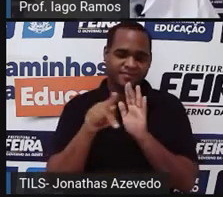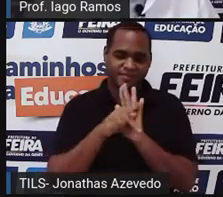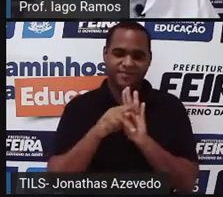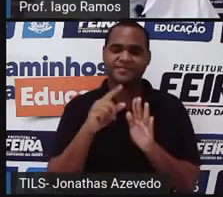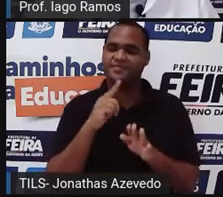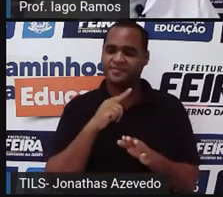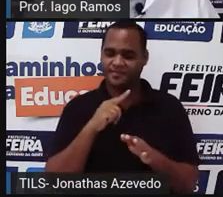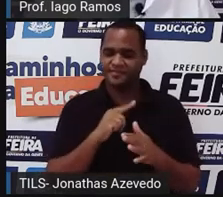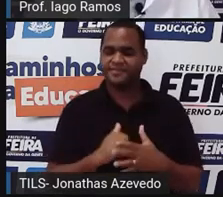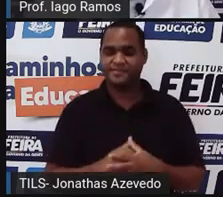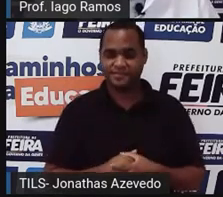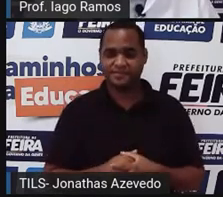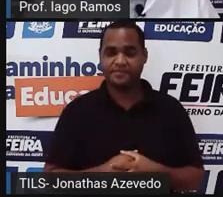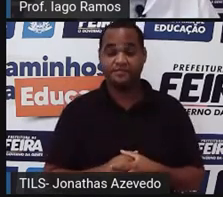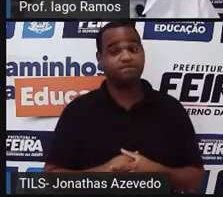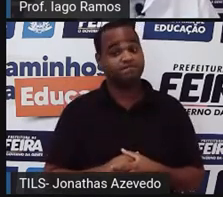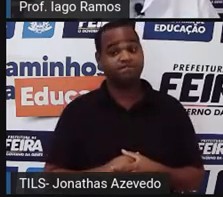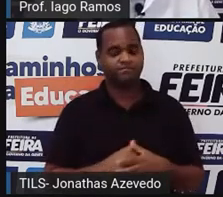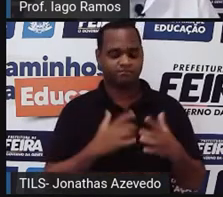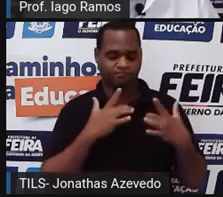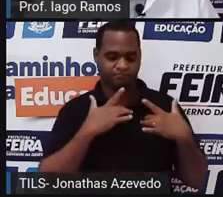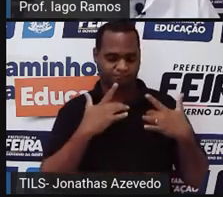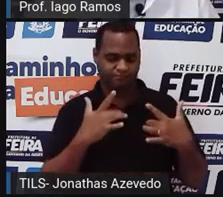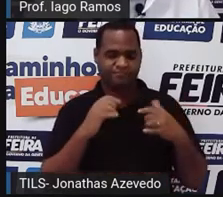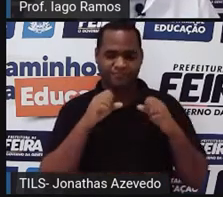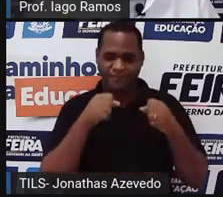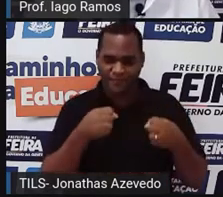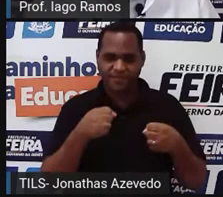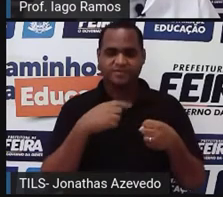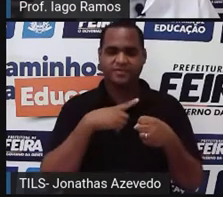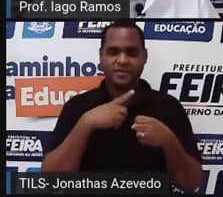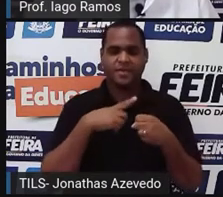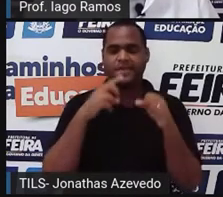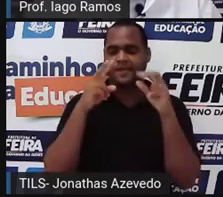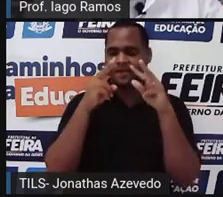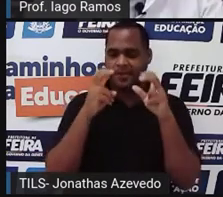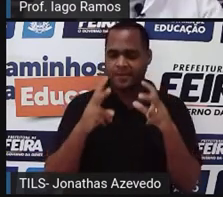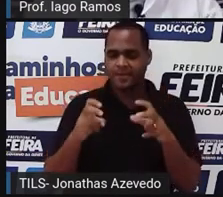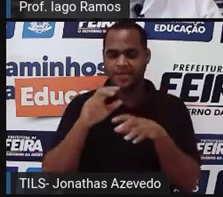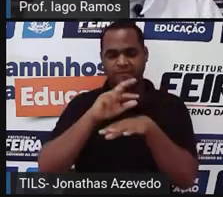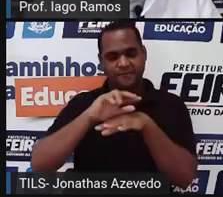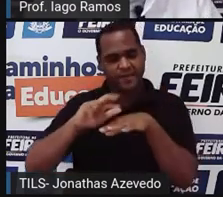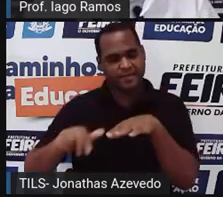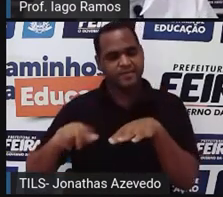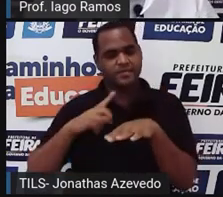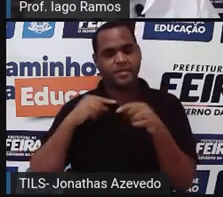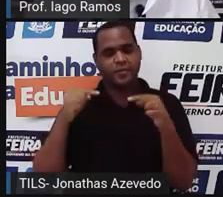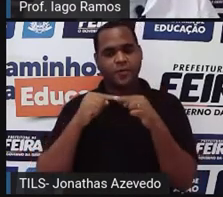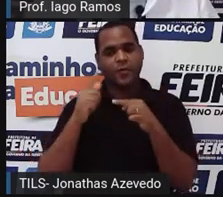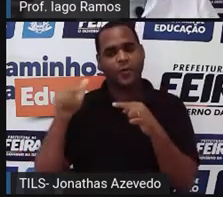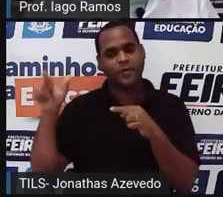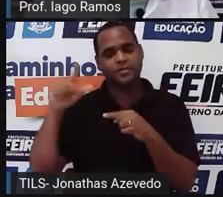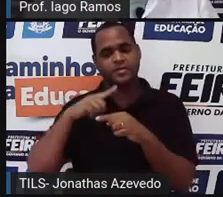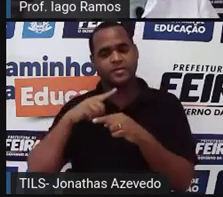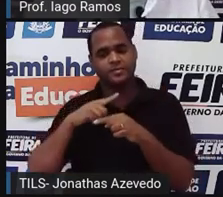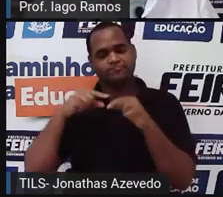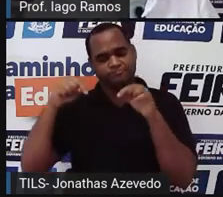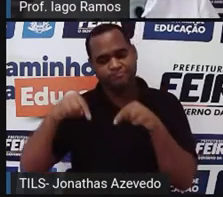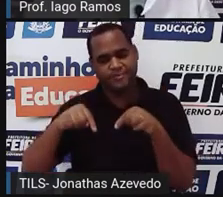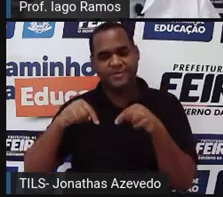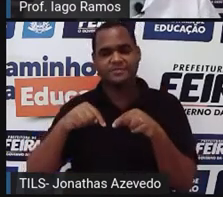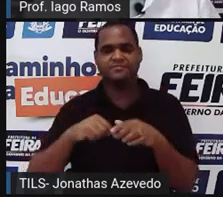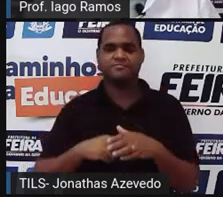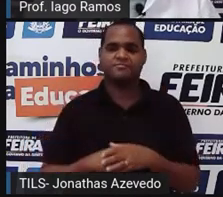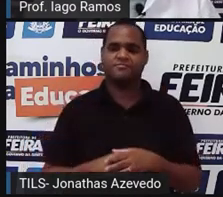né, que se dedica, né, a tratar de assuntos além do nosso planeta Terra, né?